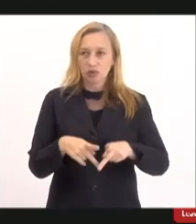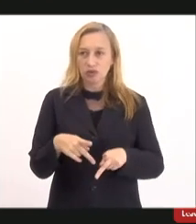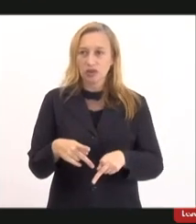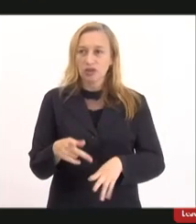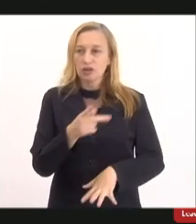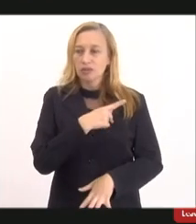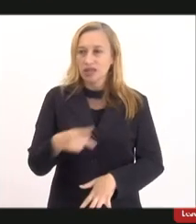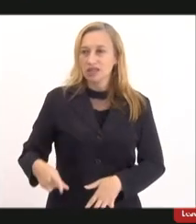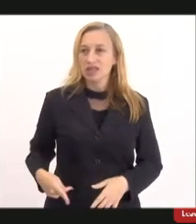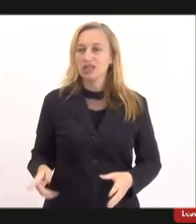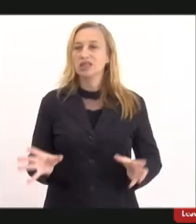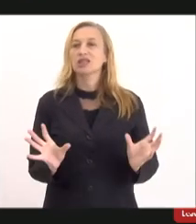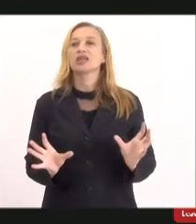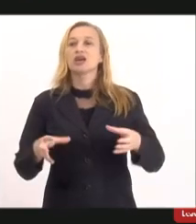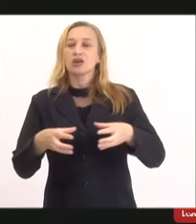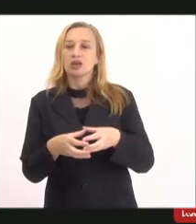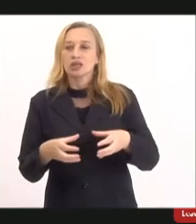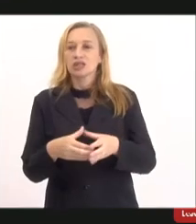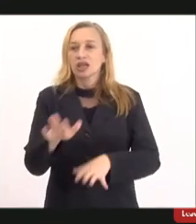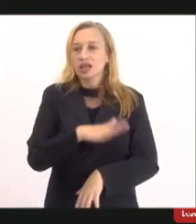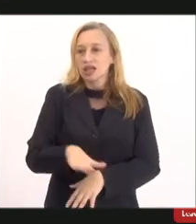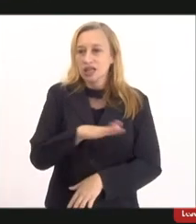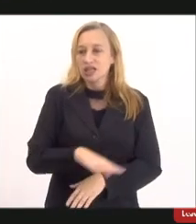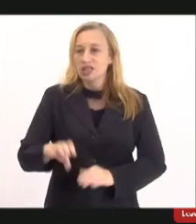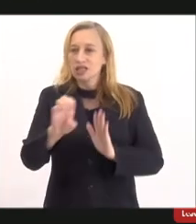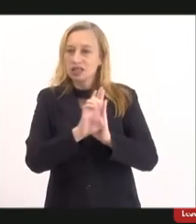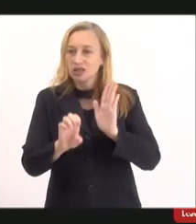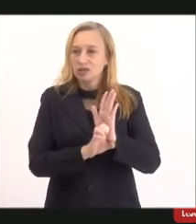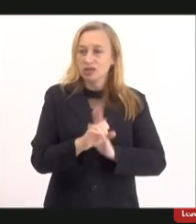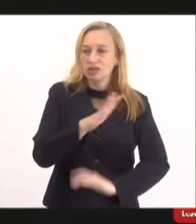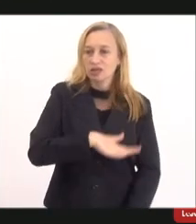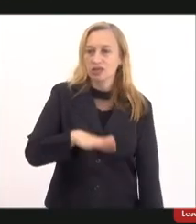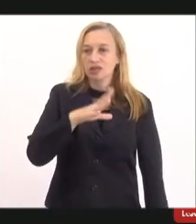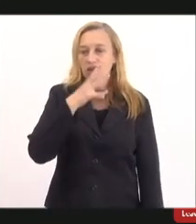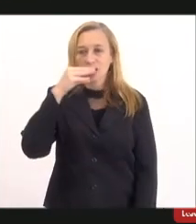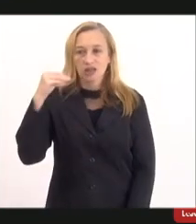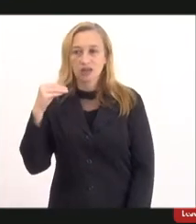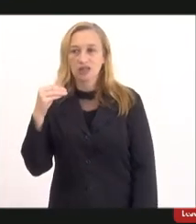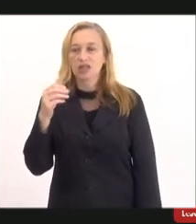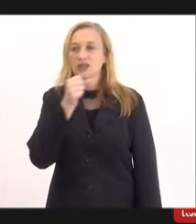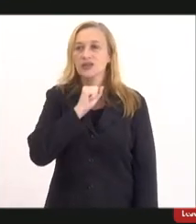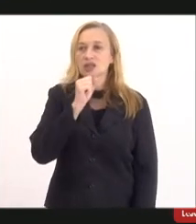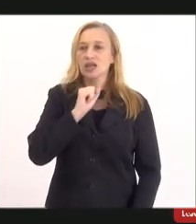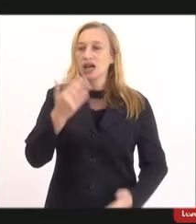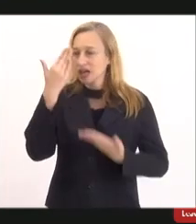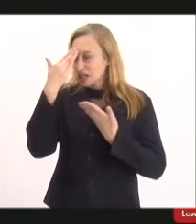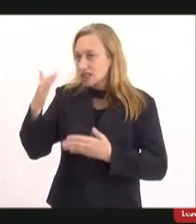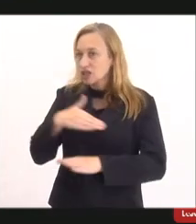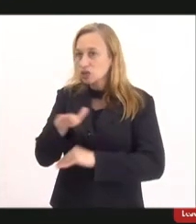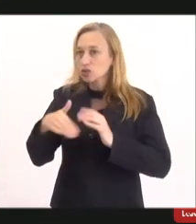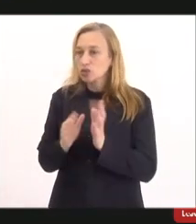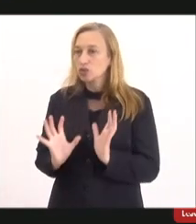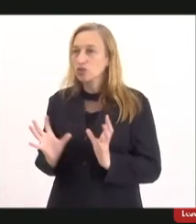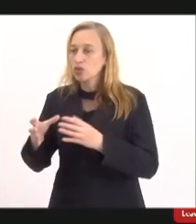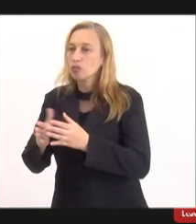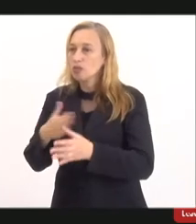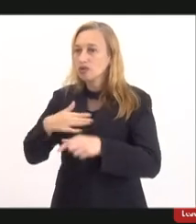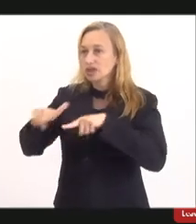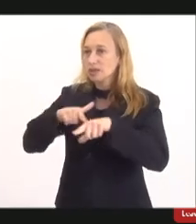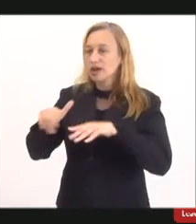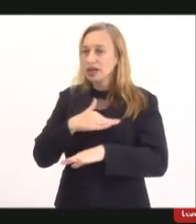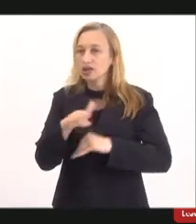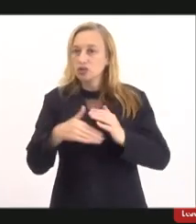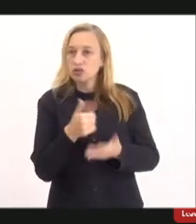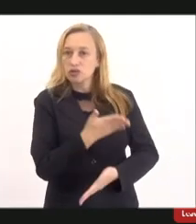presidente da comissão da criança adolescente idoso eu quero agradecer mais uma vez a toda a minha equipe também e a todos que